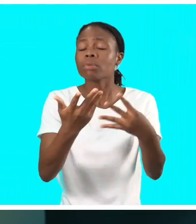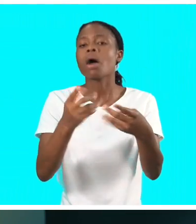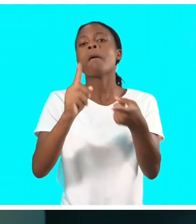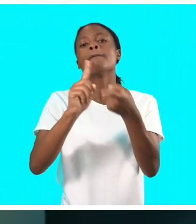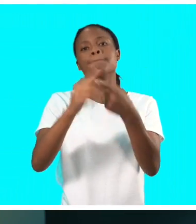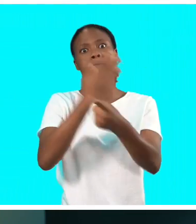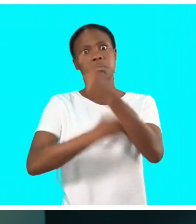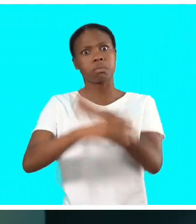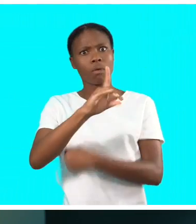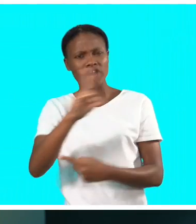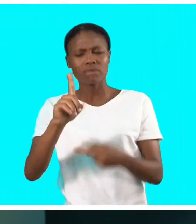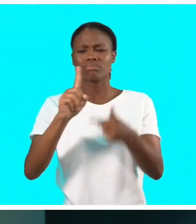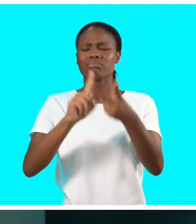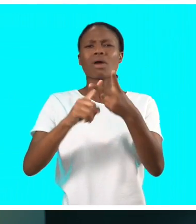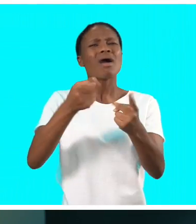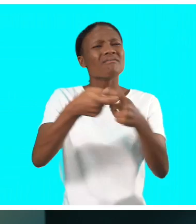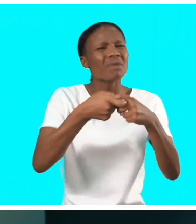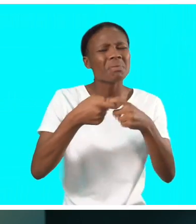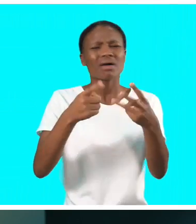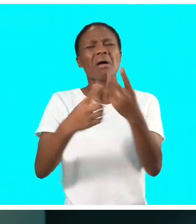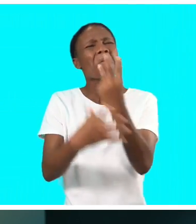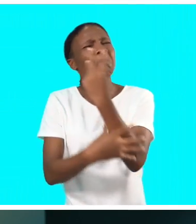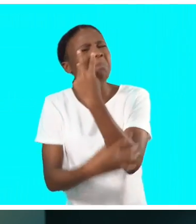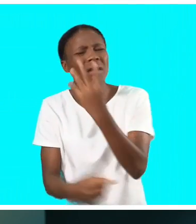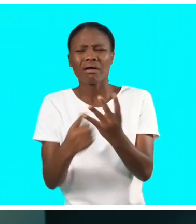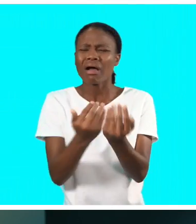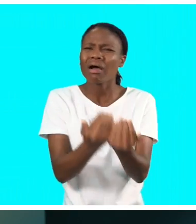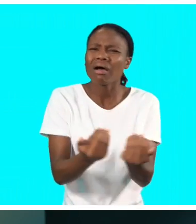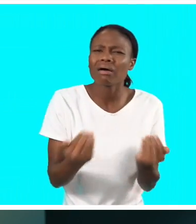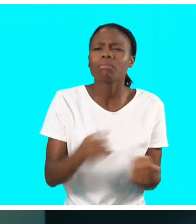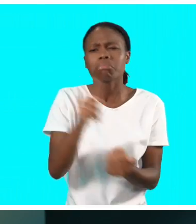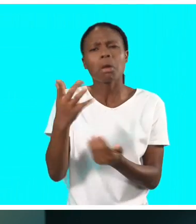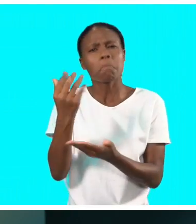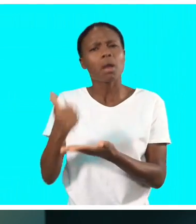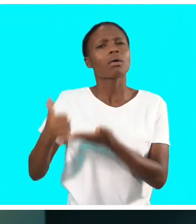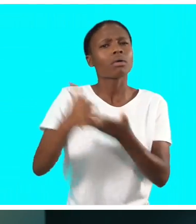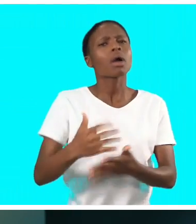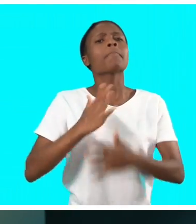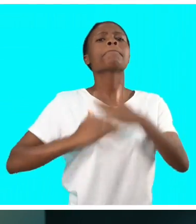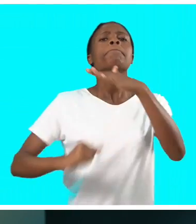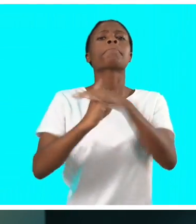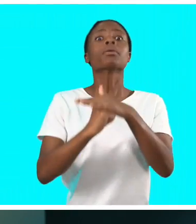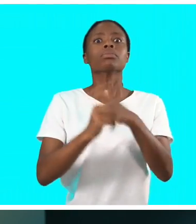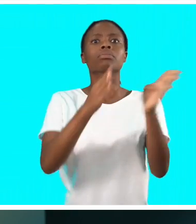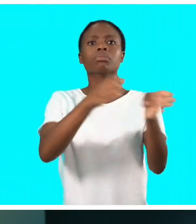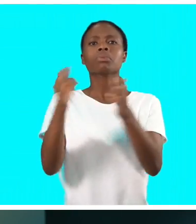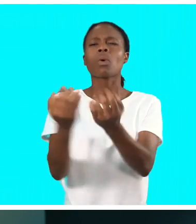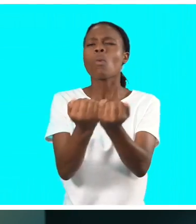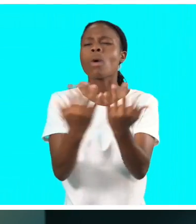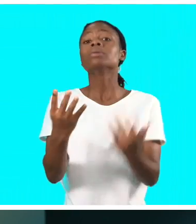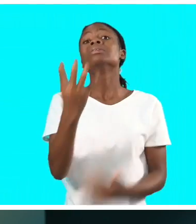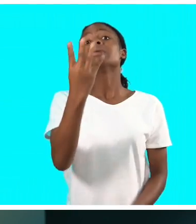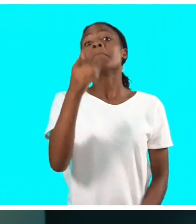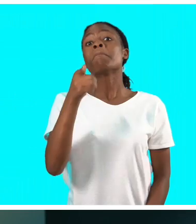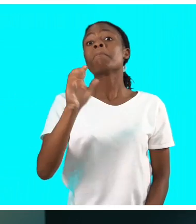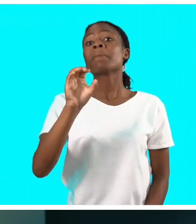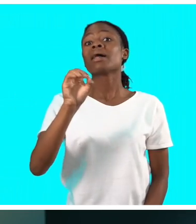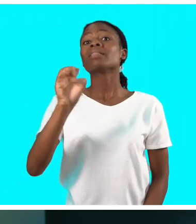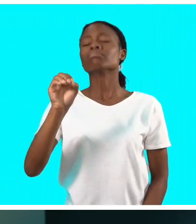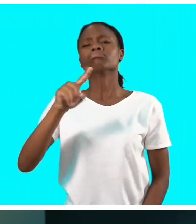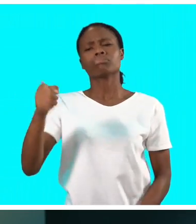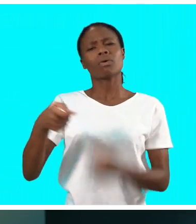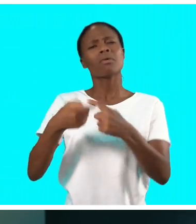Nacional de Ação Social tem quatro programas e beneficia mais de 400